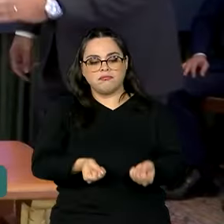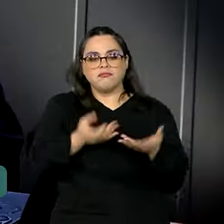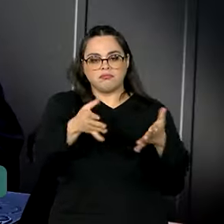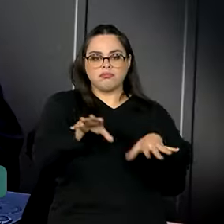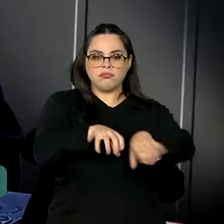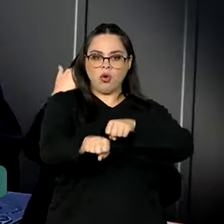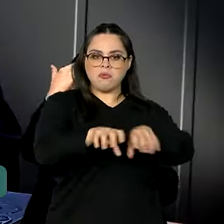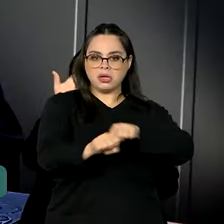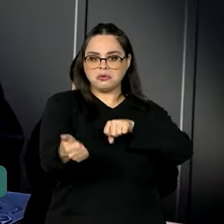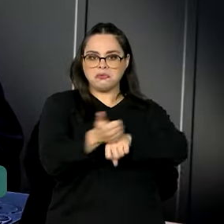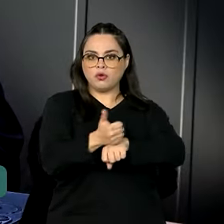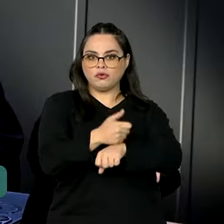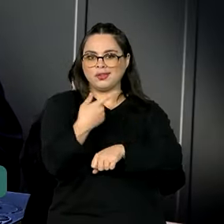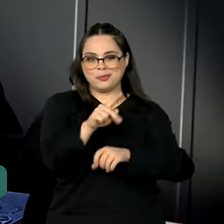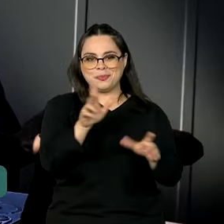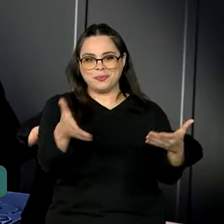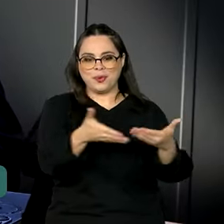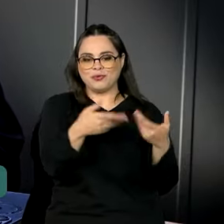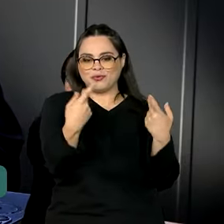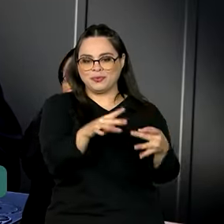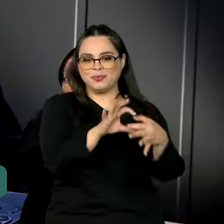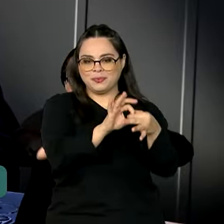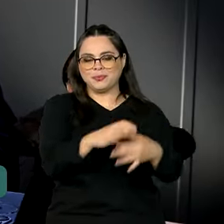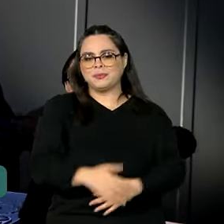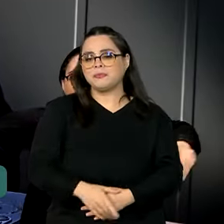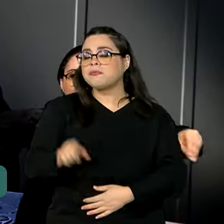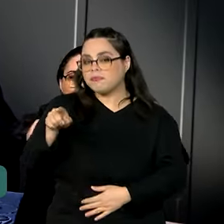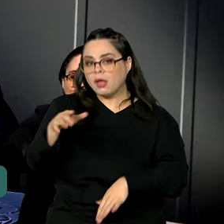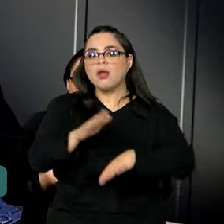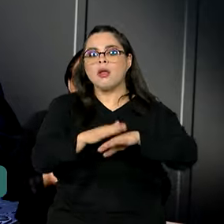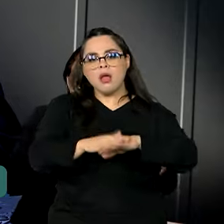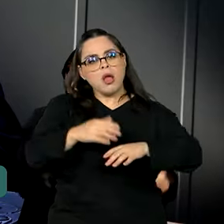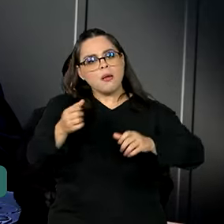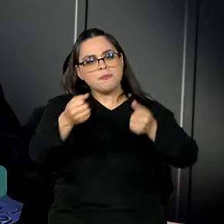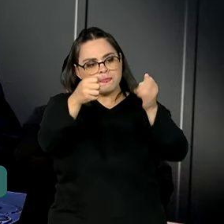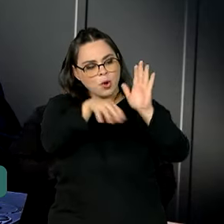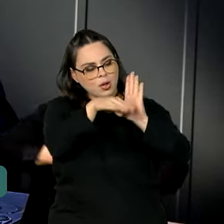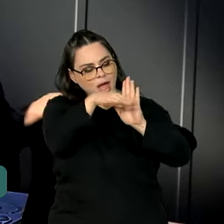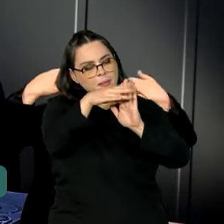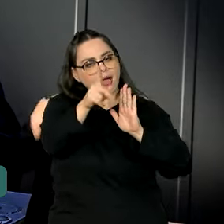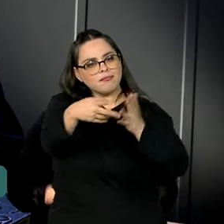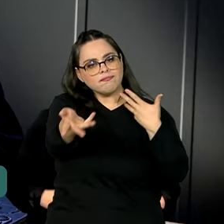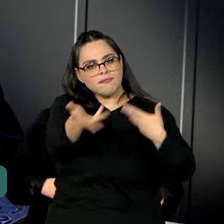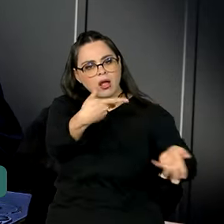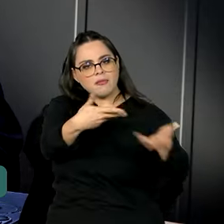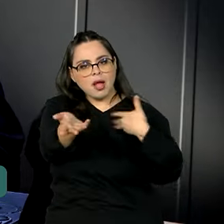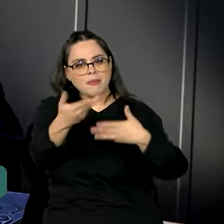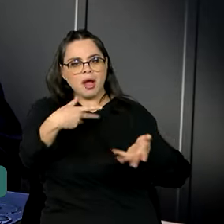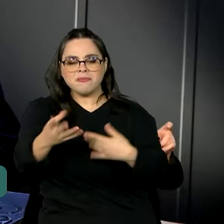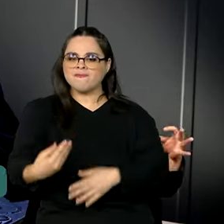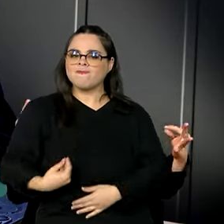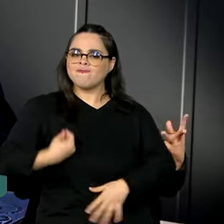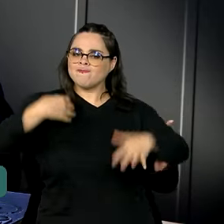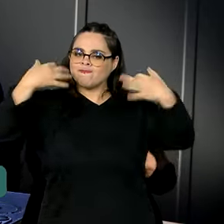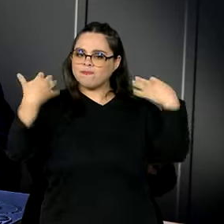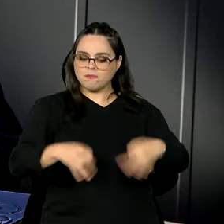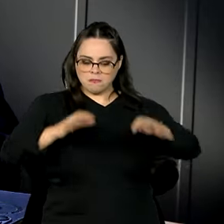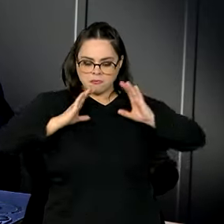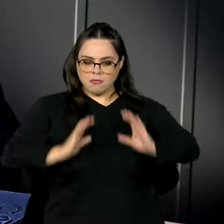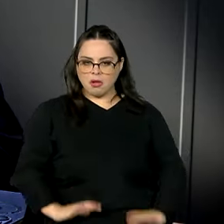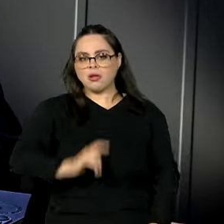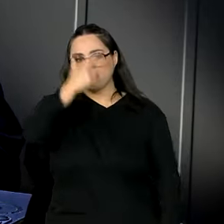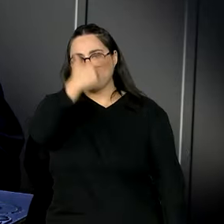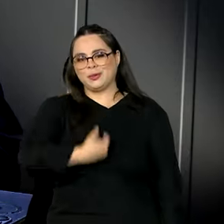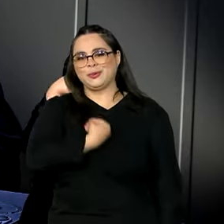público. Ele veio para viabilizar esses negócios e dar uma vida digna a essas